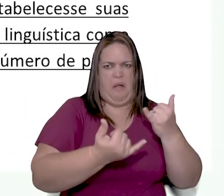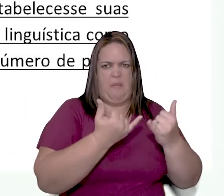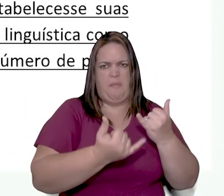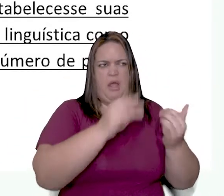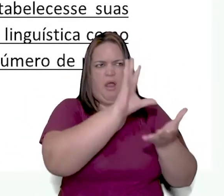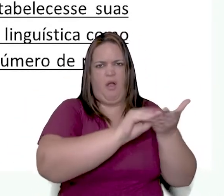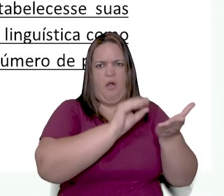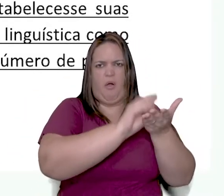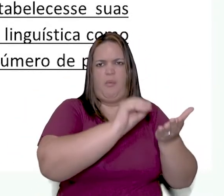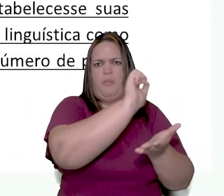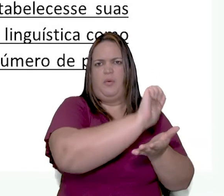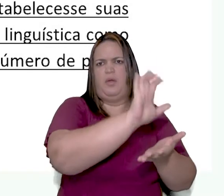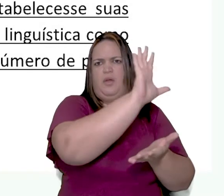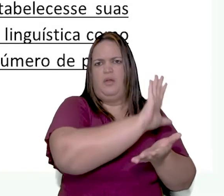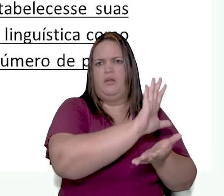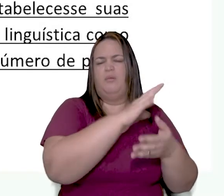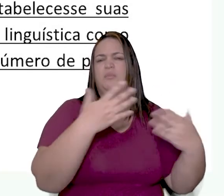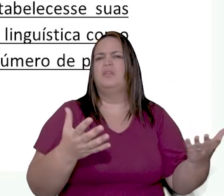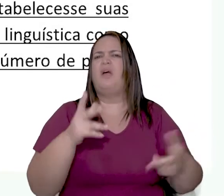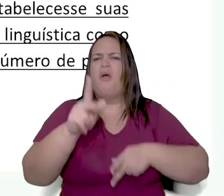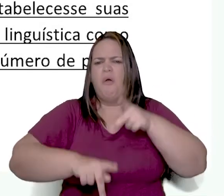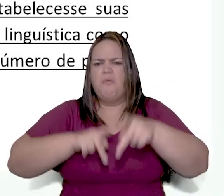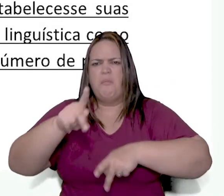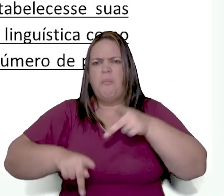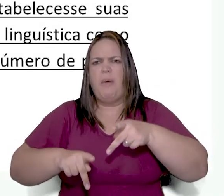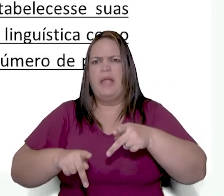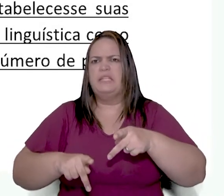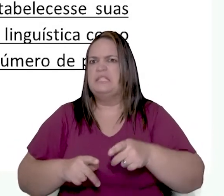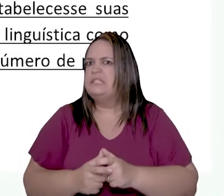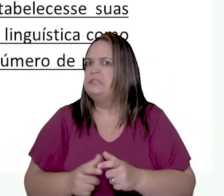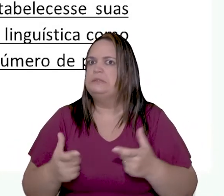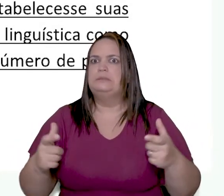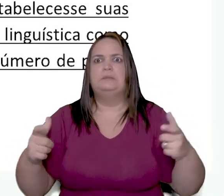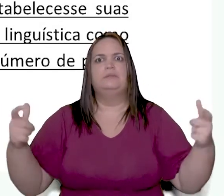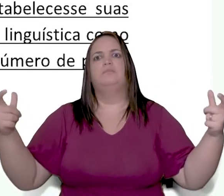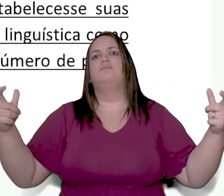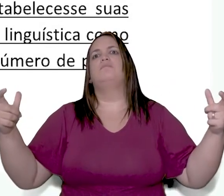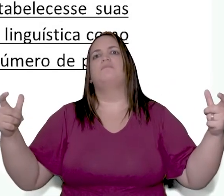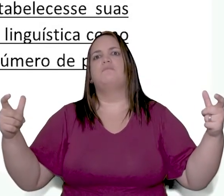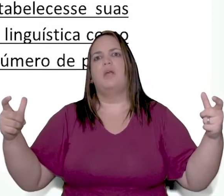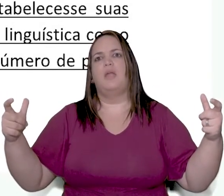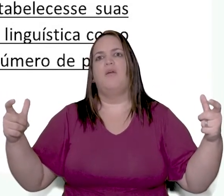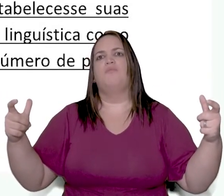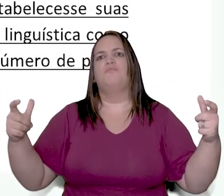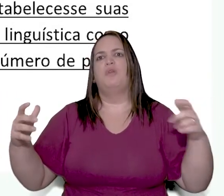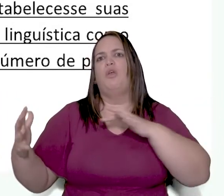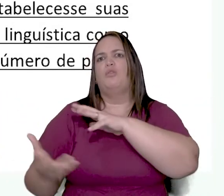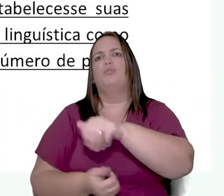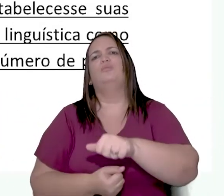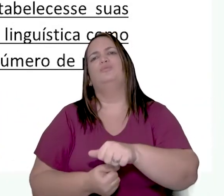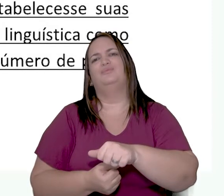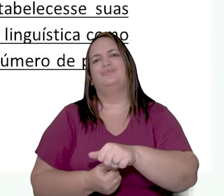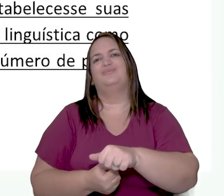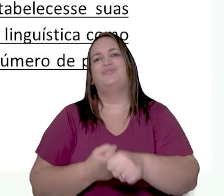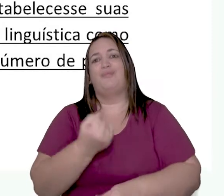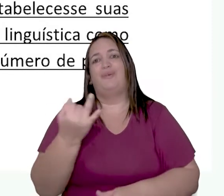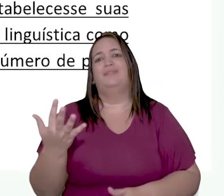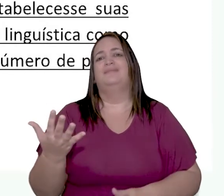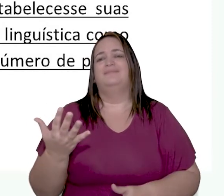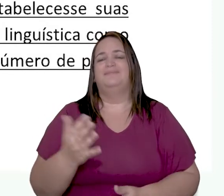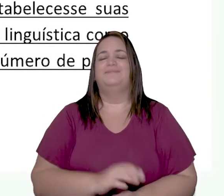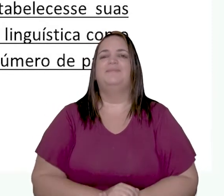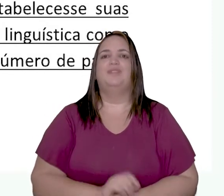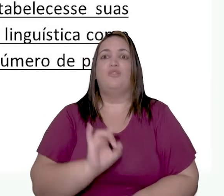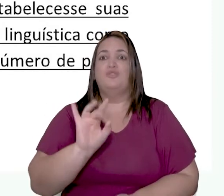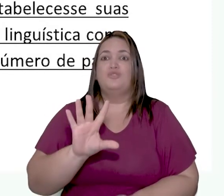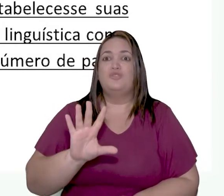étnica ou linguística, como a Europa, o número de países resultantes superaria o número